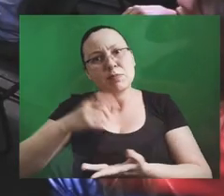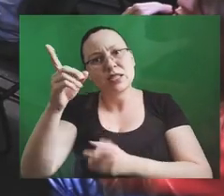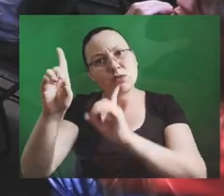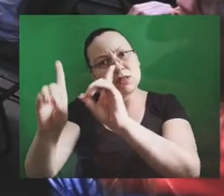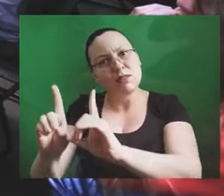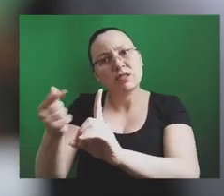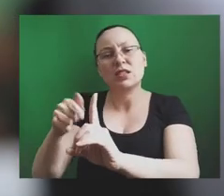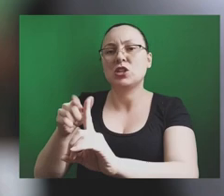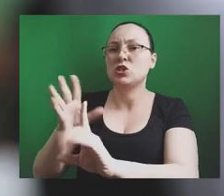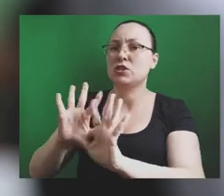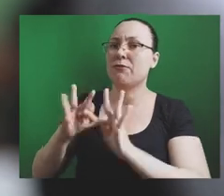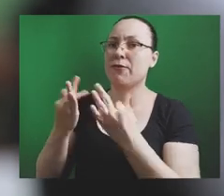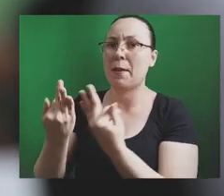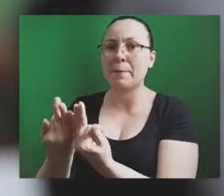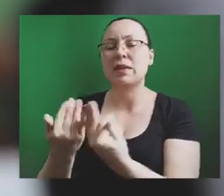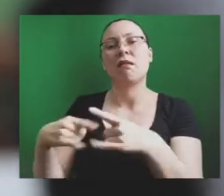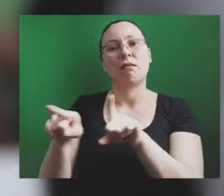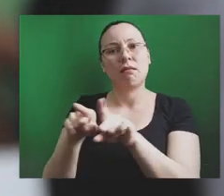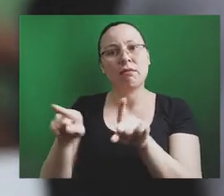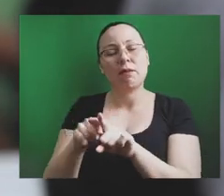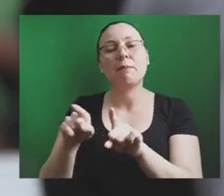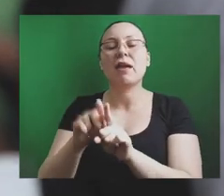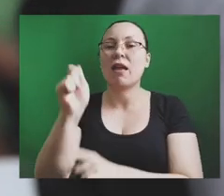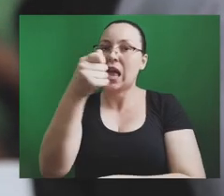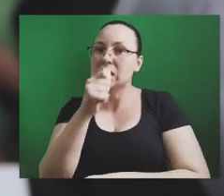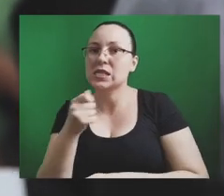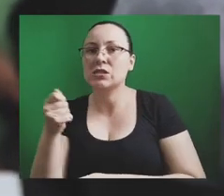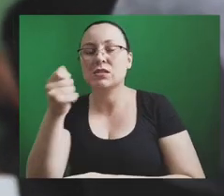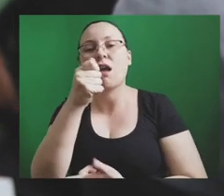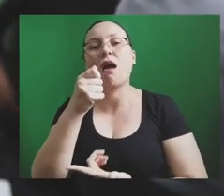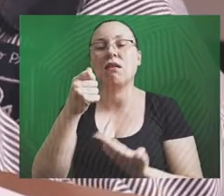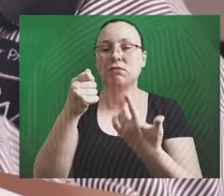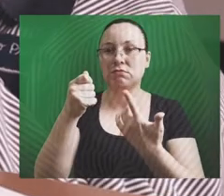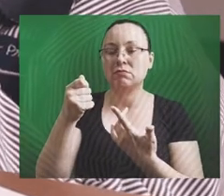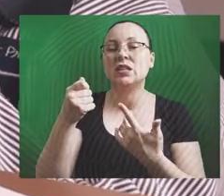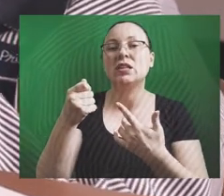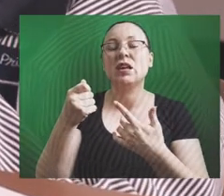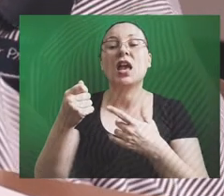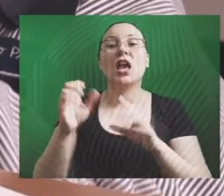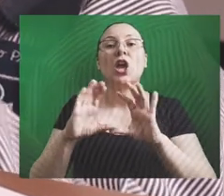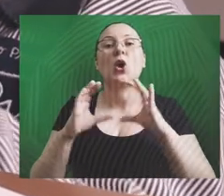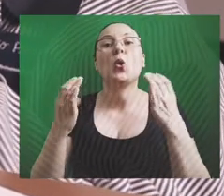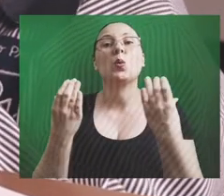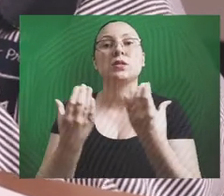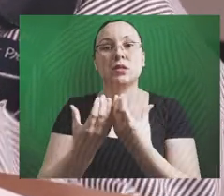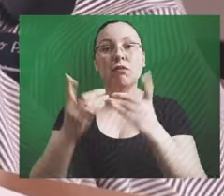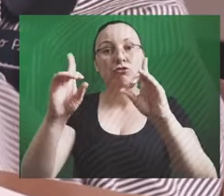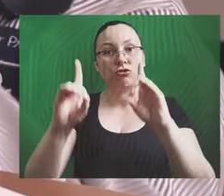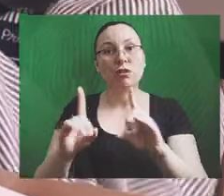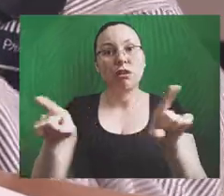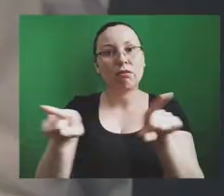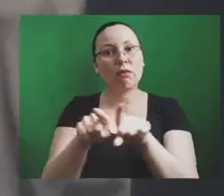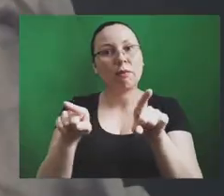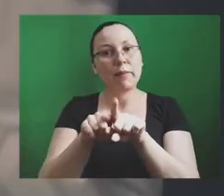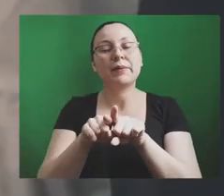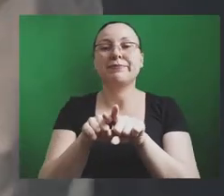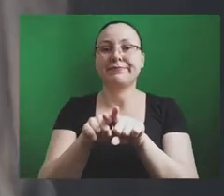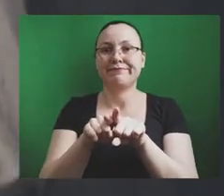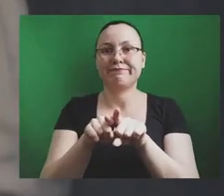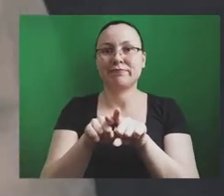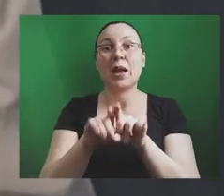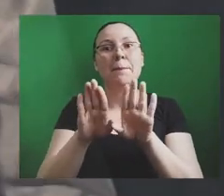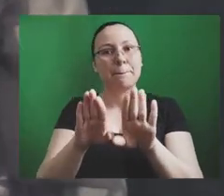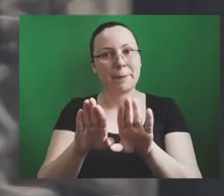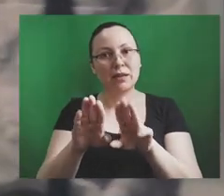pessoas, de seus familiares, de entidades representativas e dos conselhos de direitos, justamente o que não